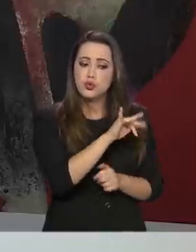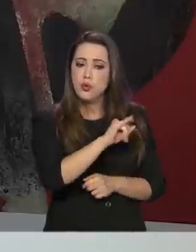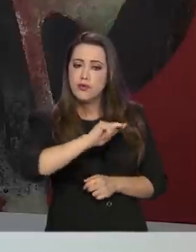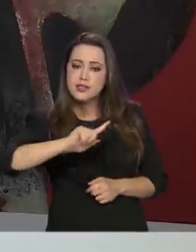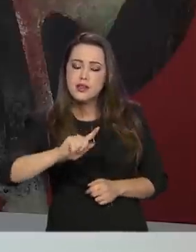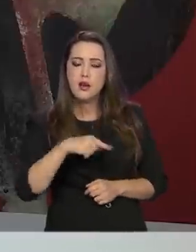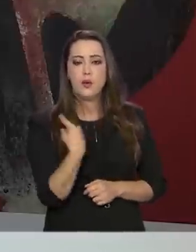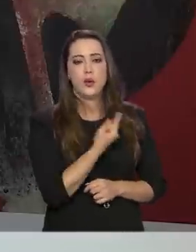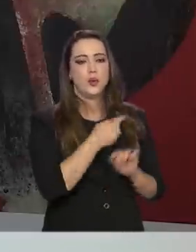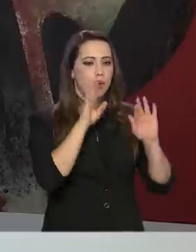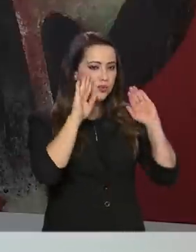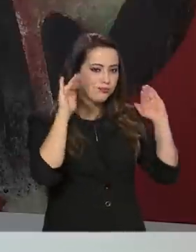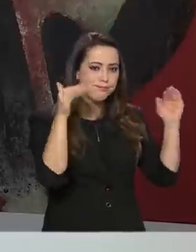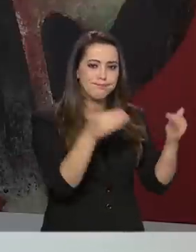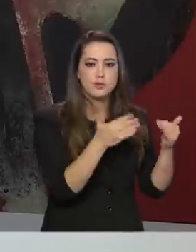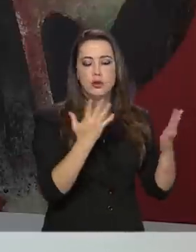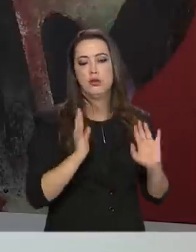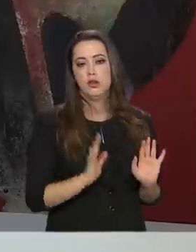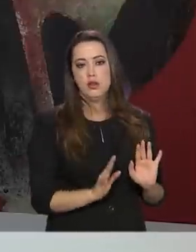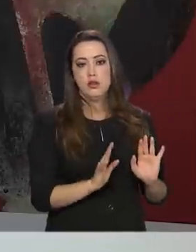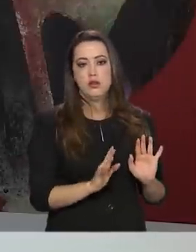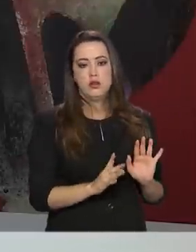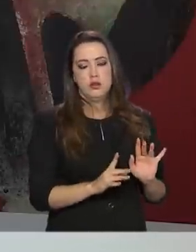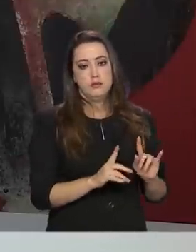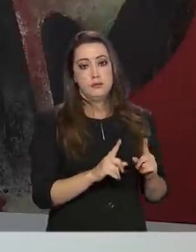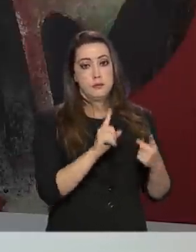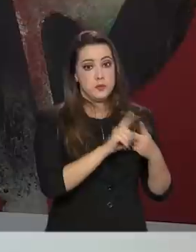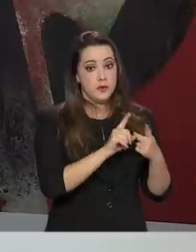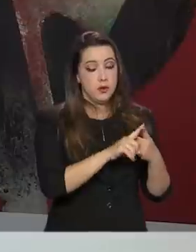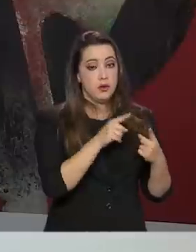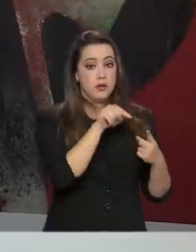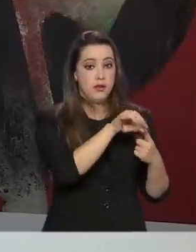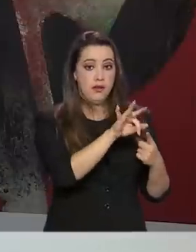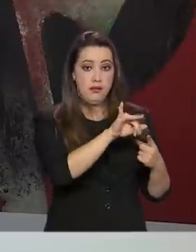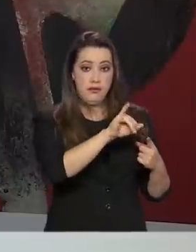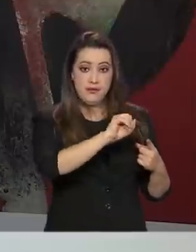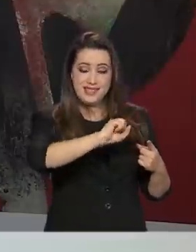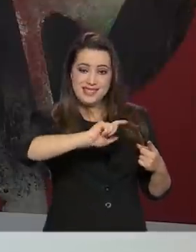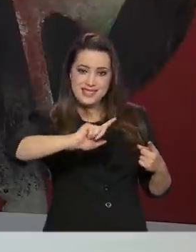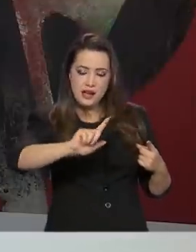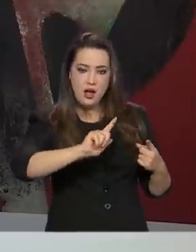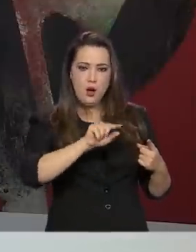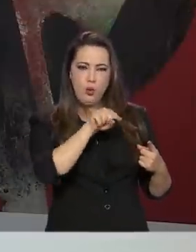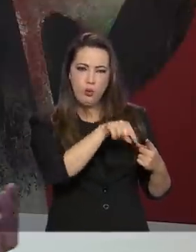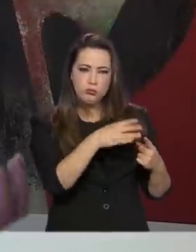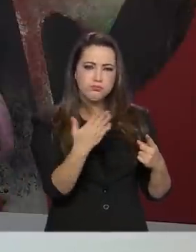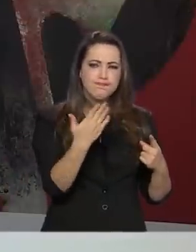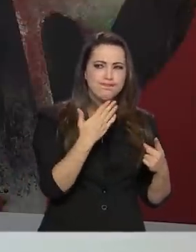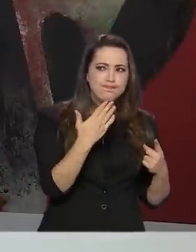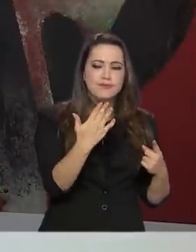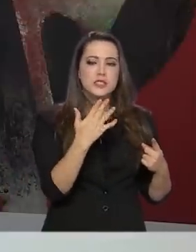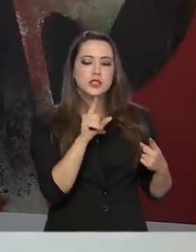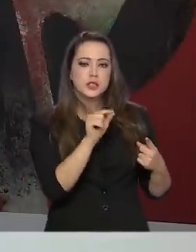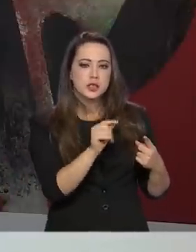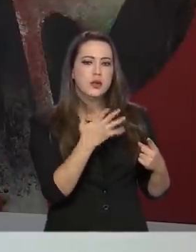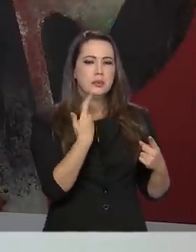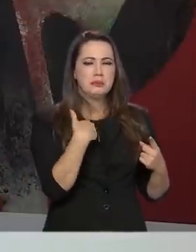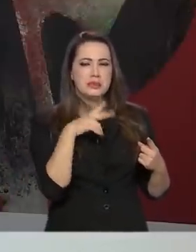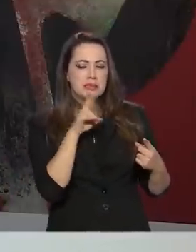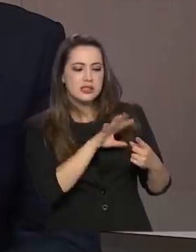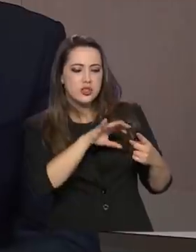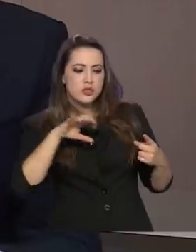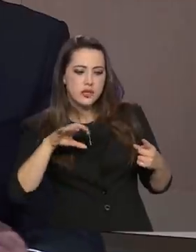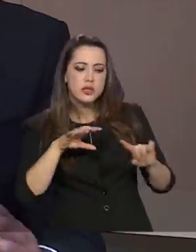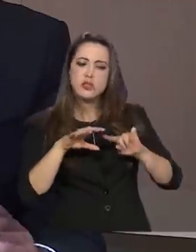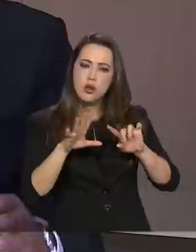visão, é um ponto onde essa parte fiscal, que aparentemente é mais fria, ela encontra essa parte do desenvolvimento